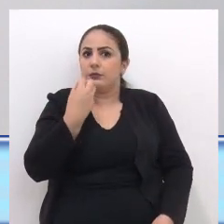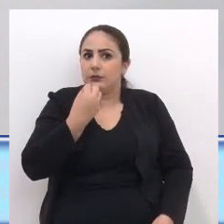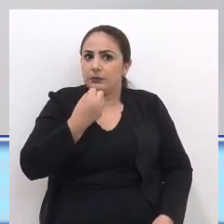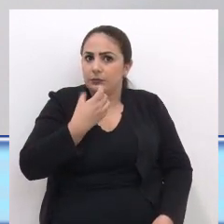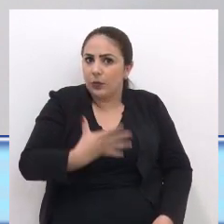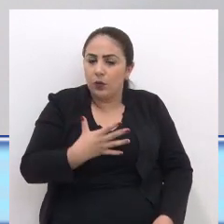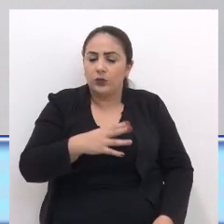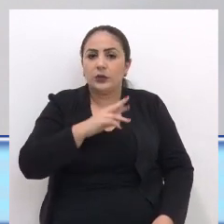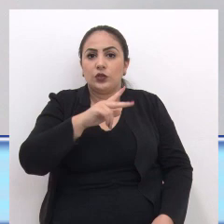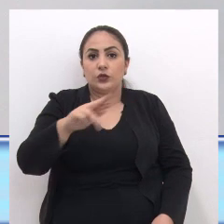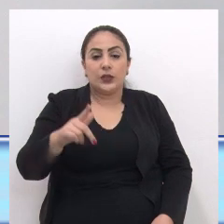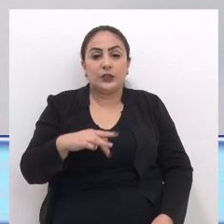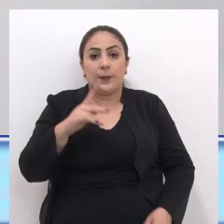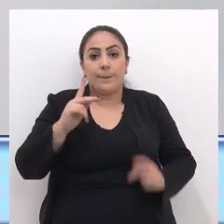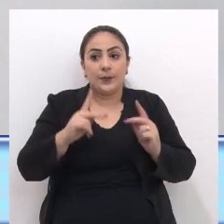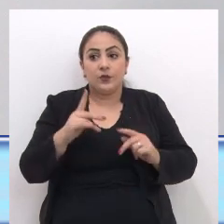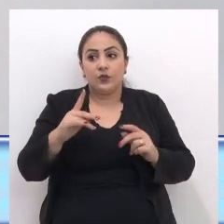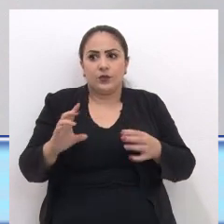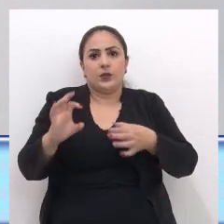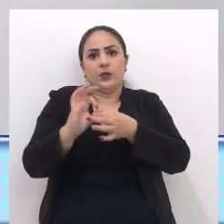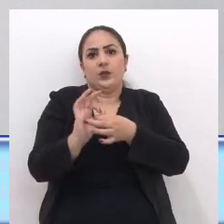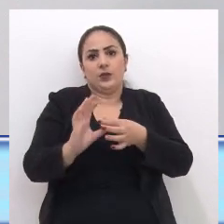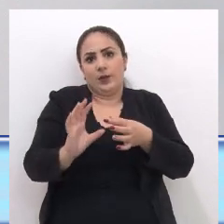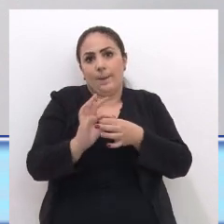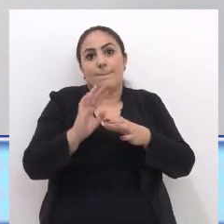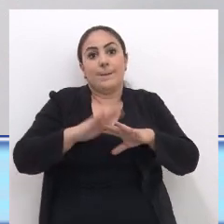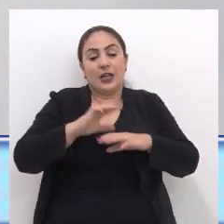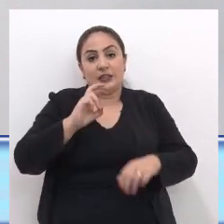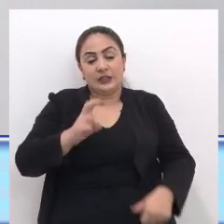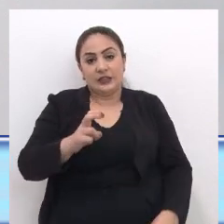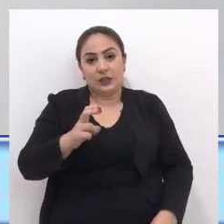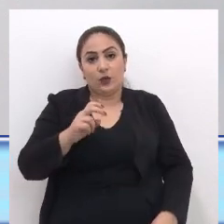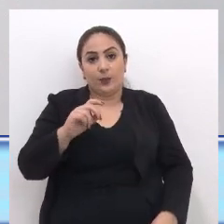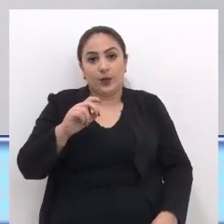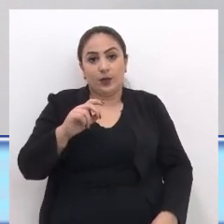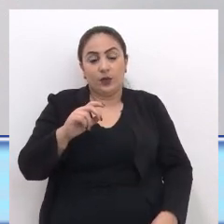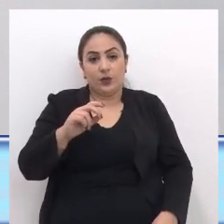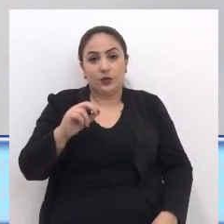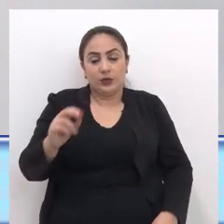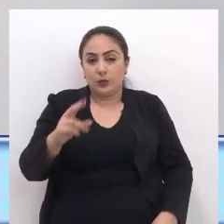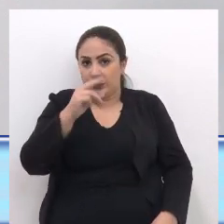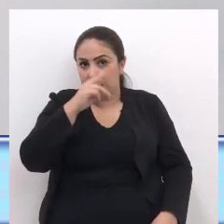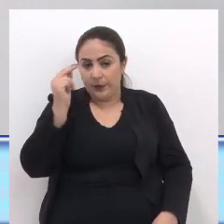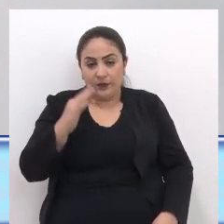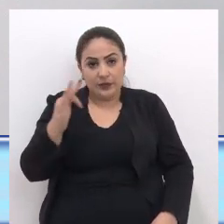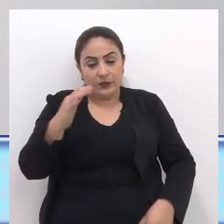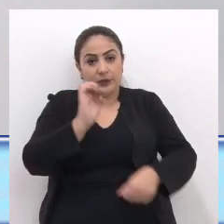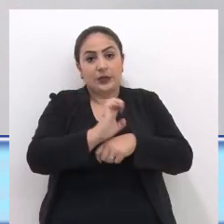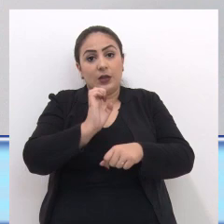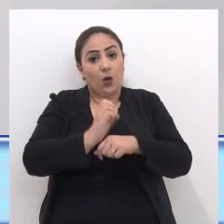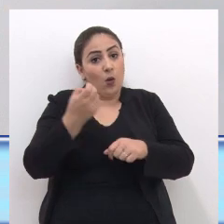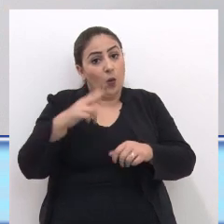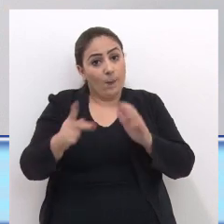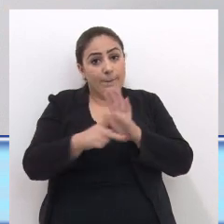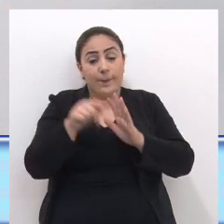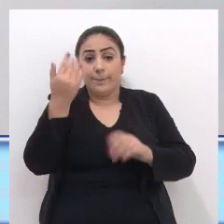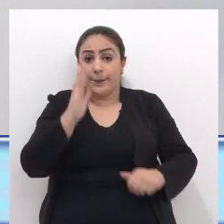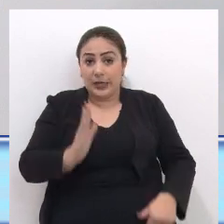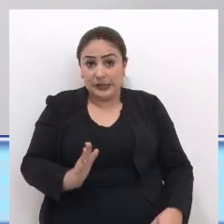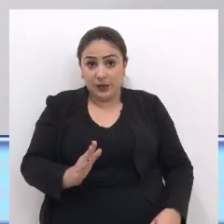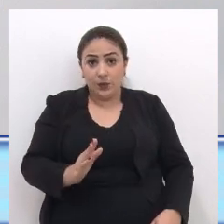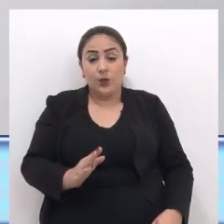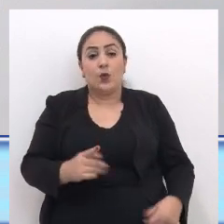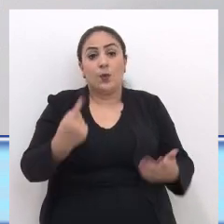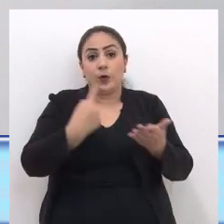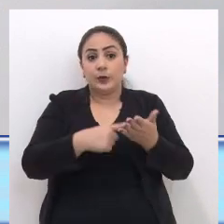Para vários outros Entes federados Ou mais de 5.500 municípios Da federação Os estados Ou o próprio Brasil